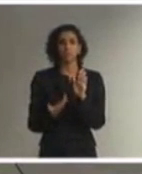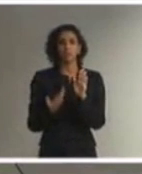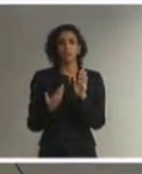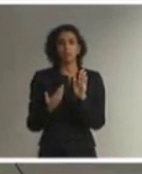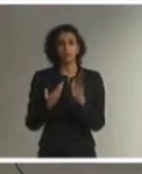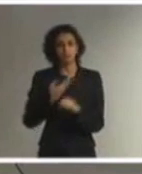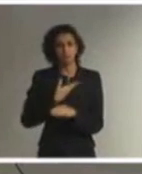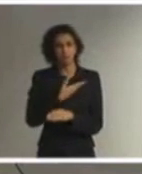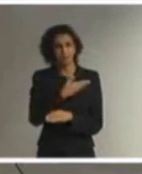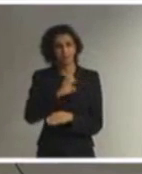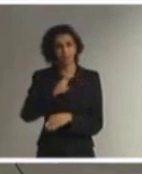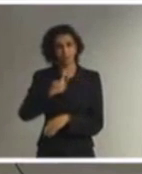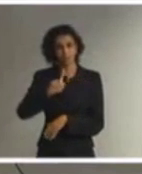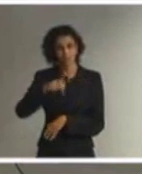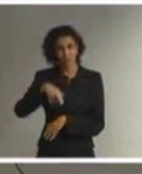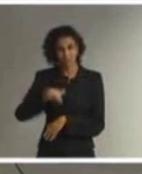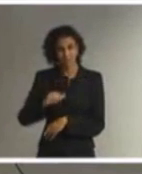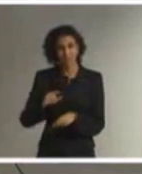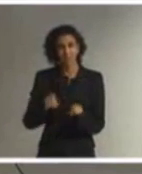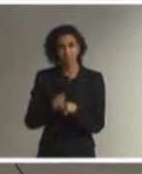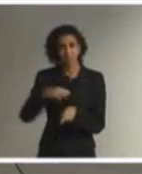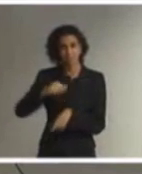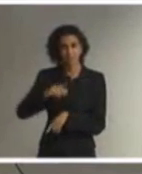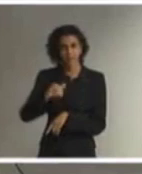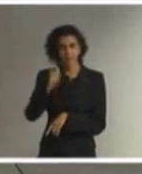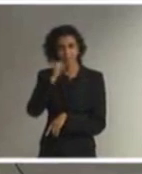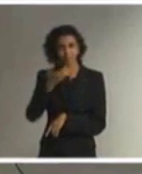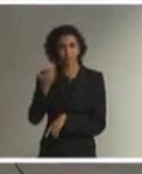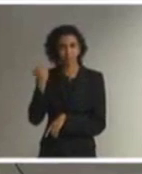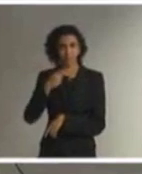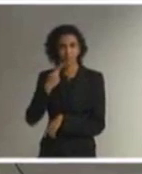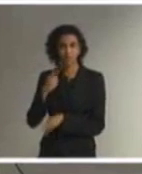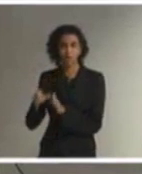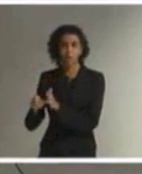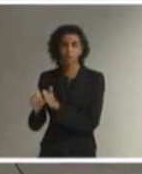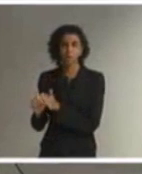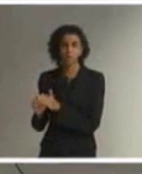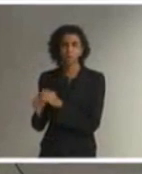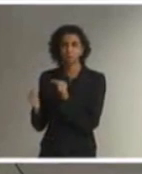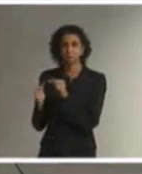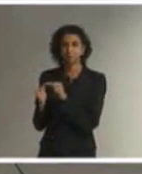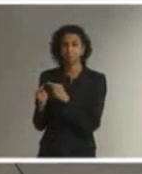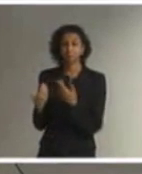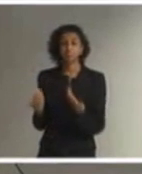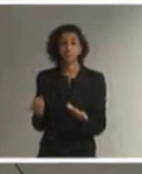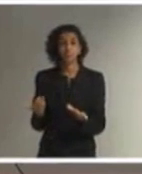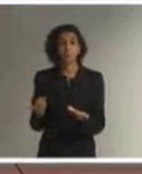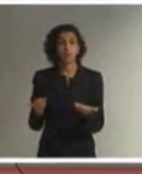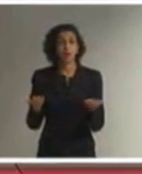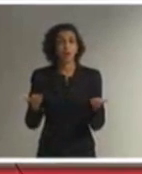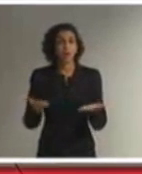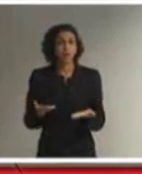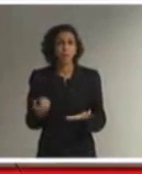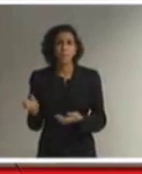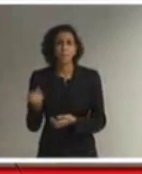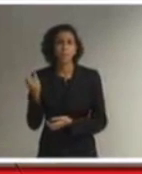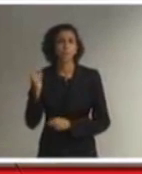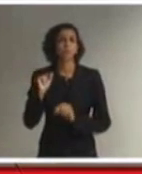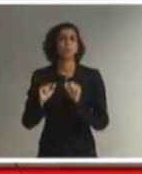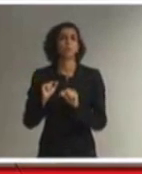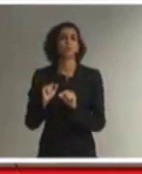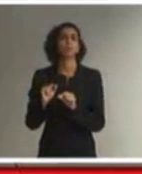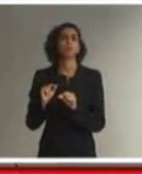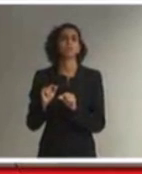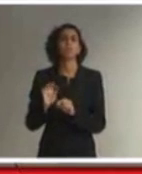Eugênia Gonzaga e Maria Aparecida Gugel. Então, que é mais importante nesse momento é esgotar